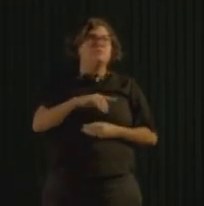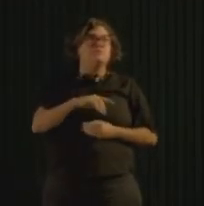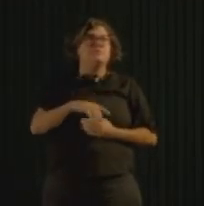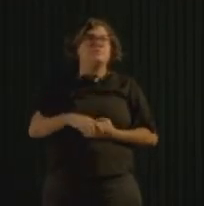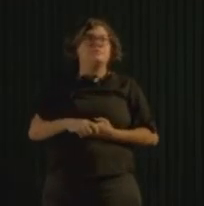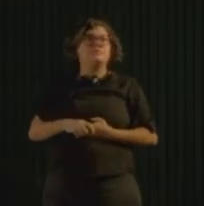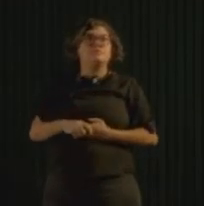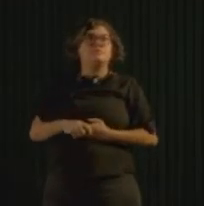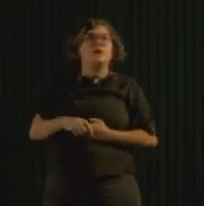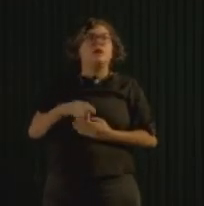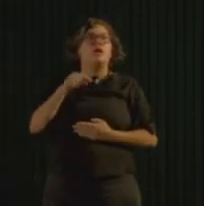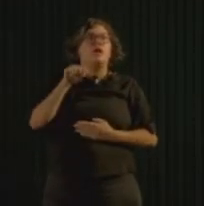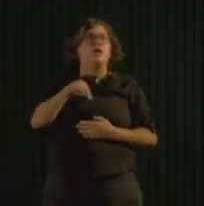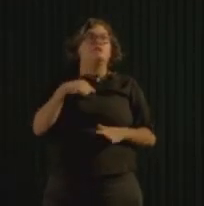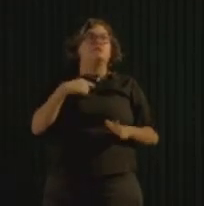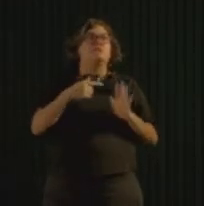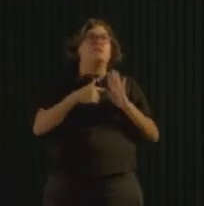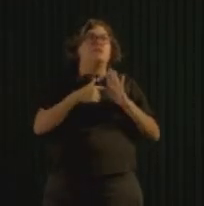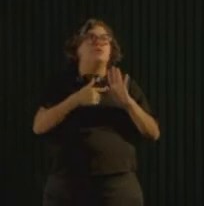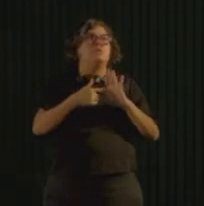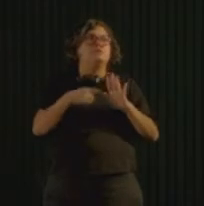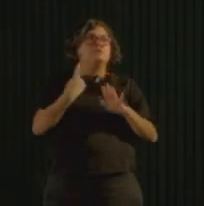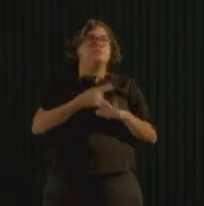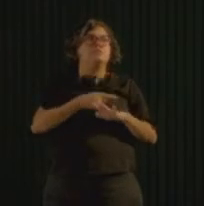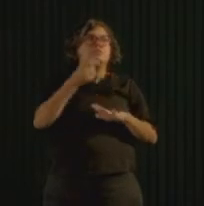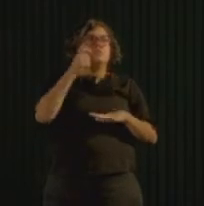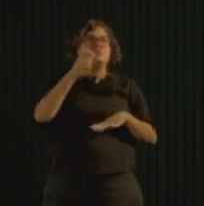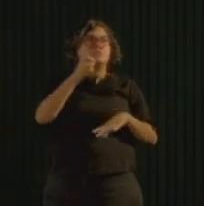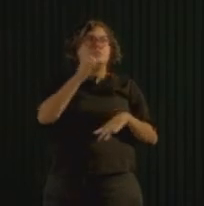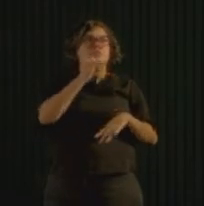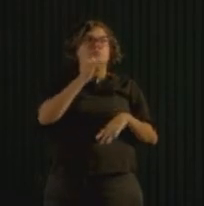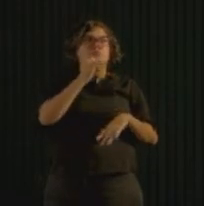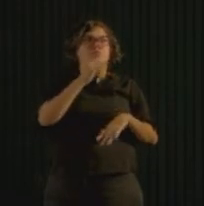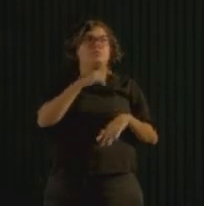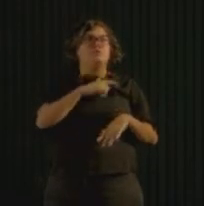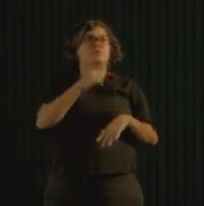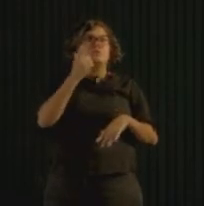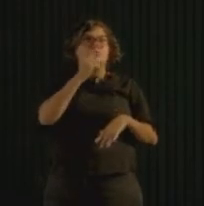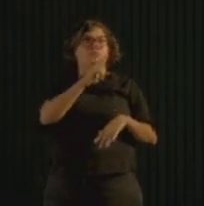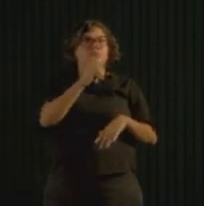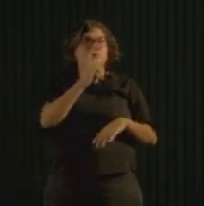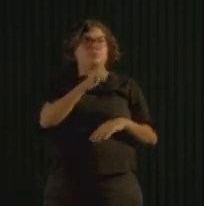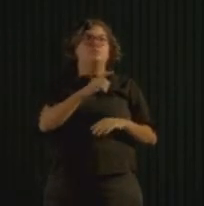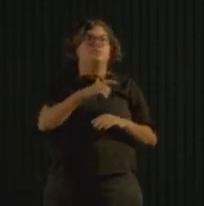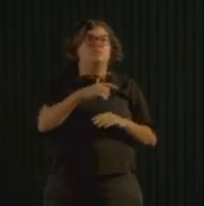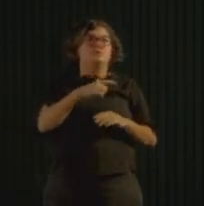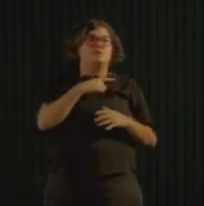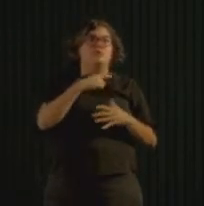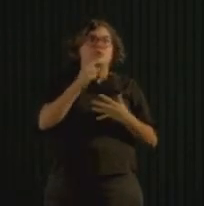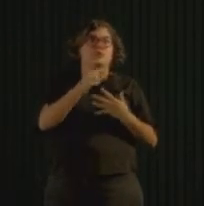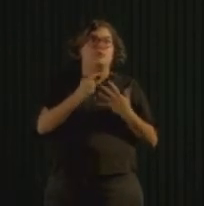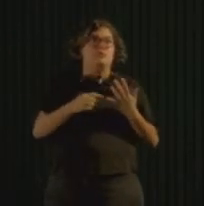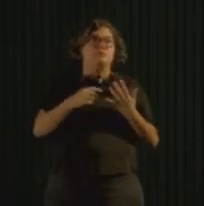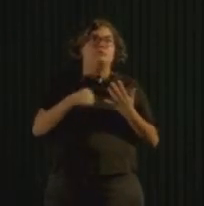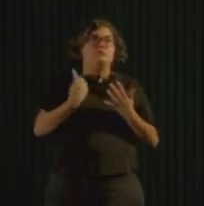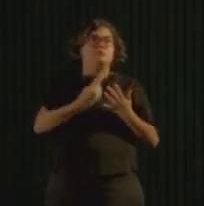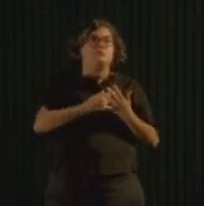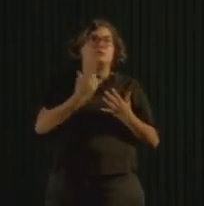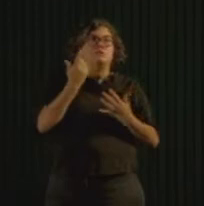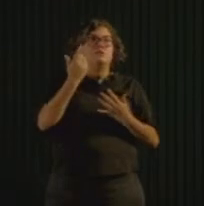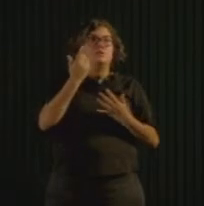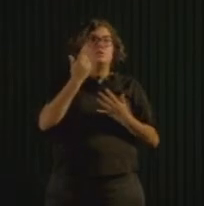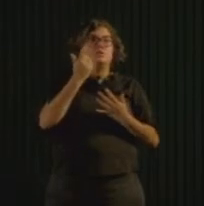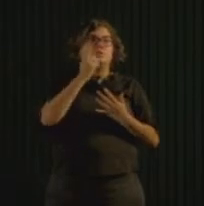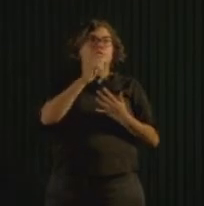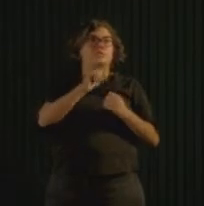como vai ser o formato. Fizemos recentemente balanço. Gangorra a gente começou a fazer também,